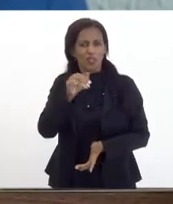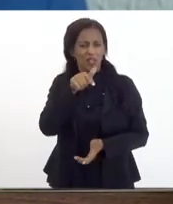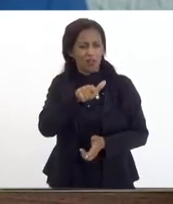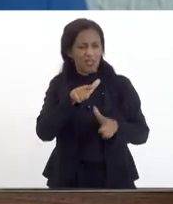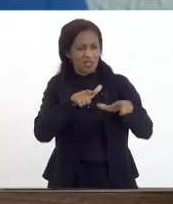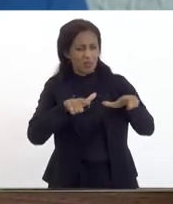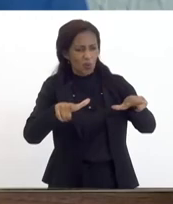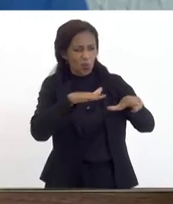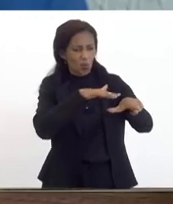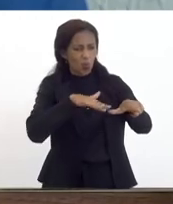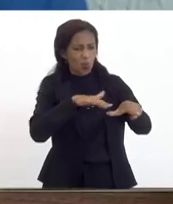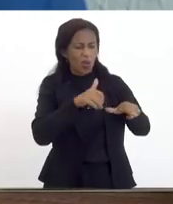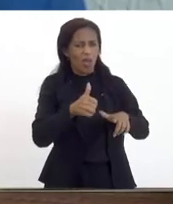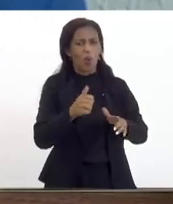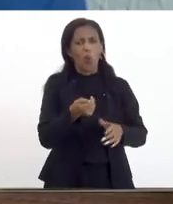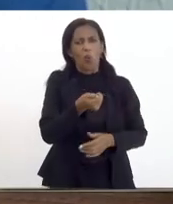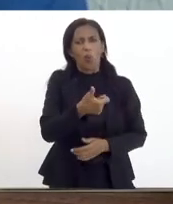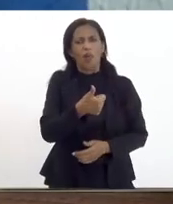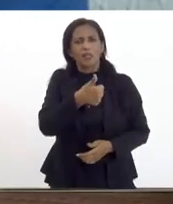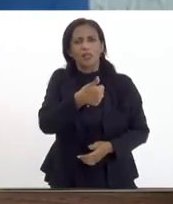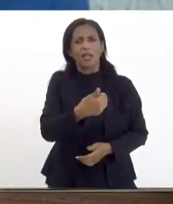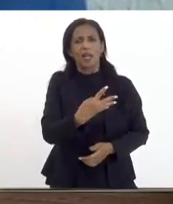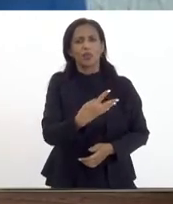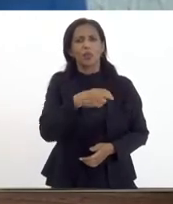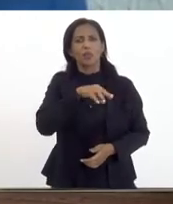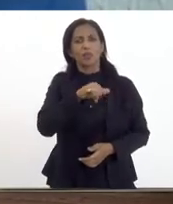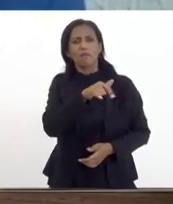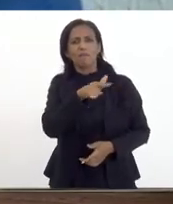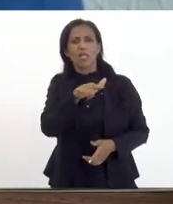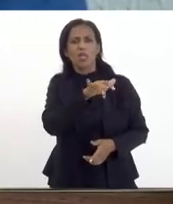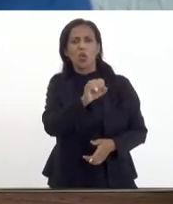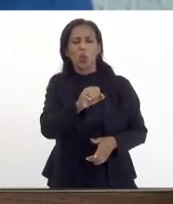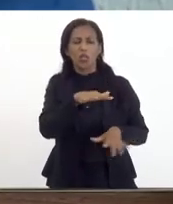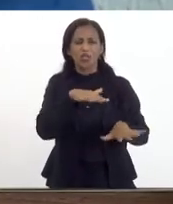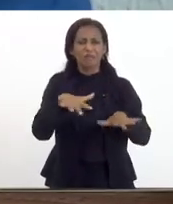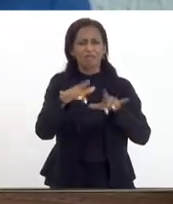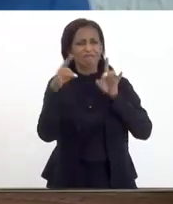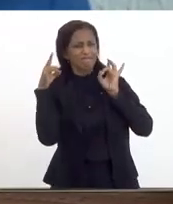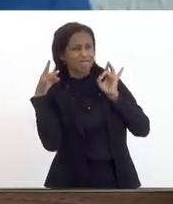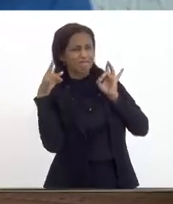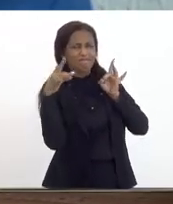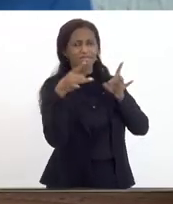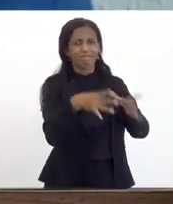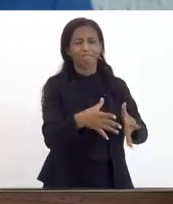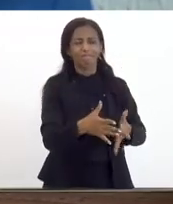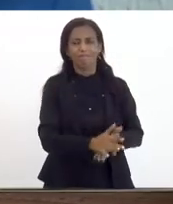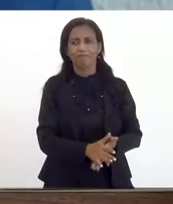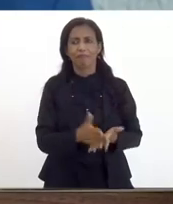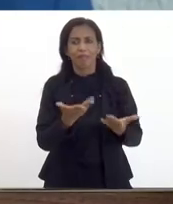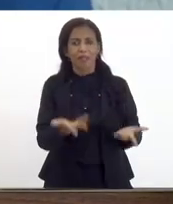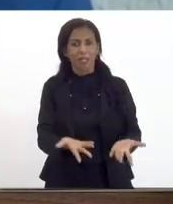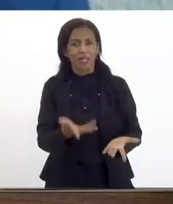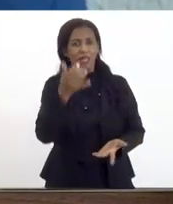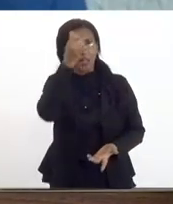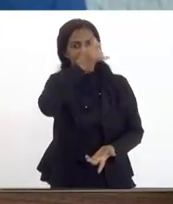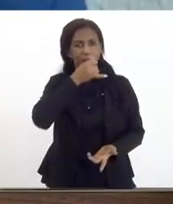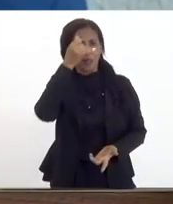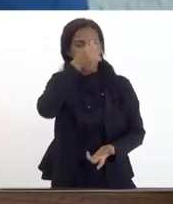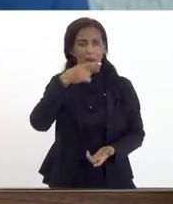de quase 14 milhões de metros quadrados abandonados que era para a antiga